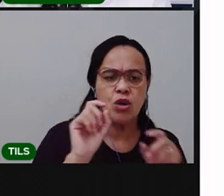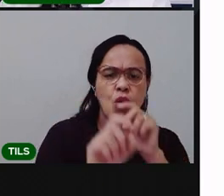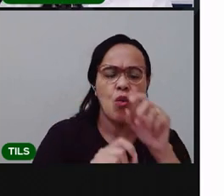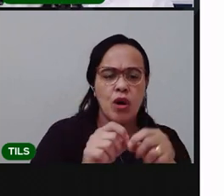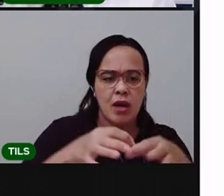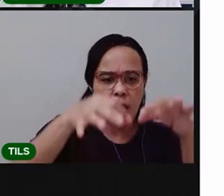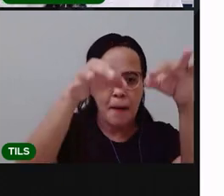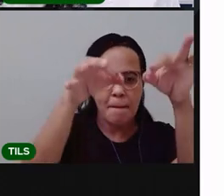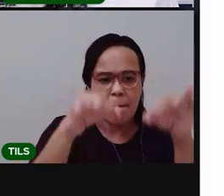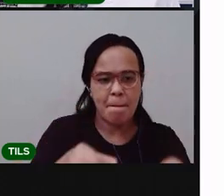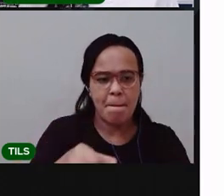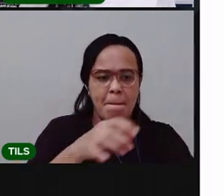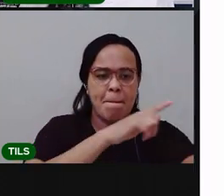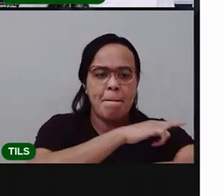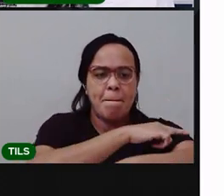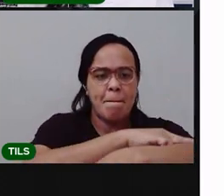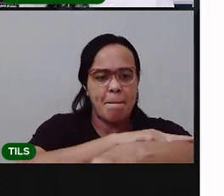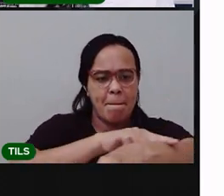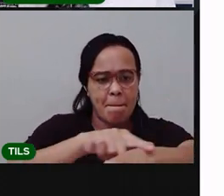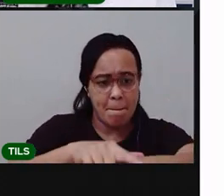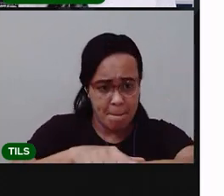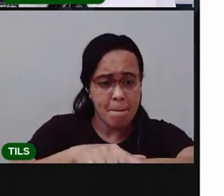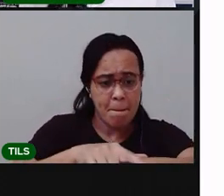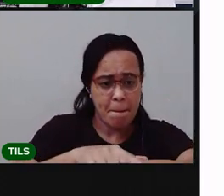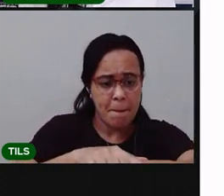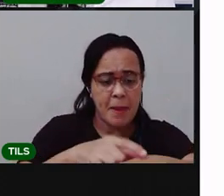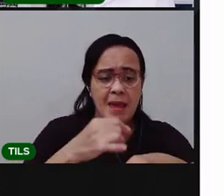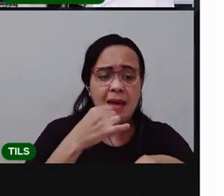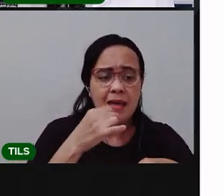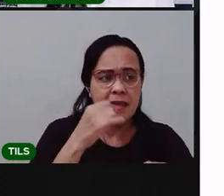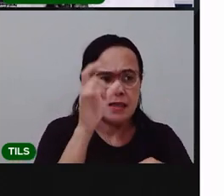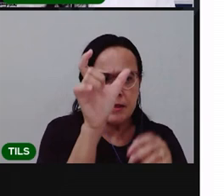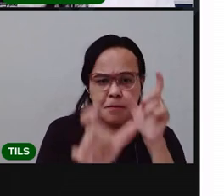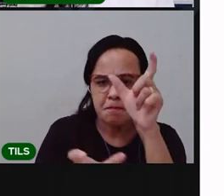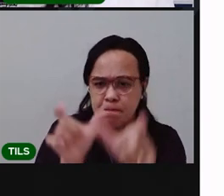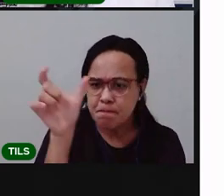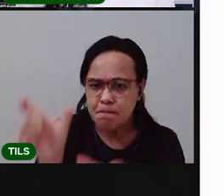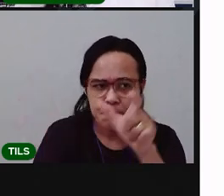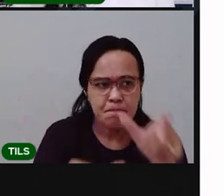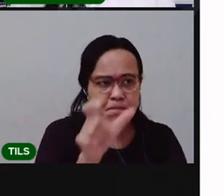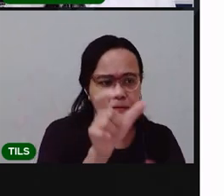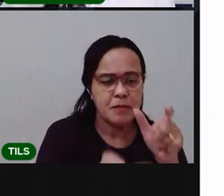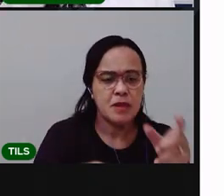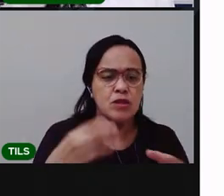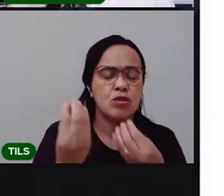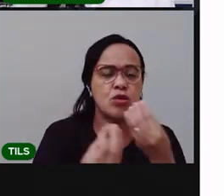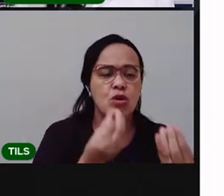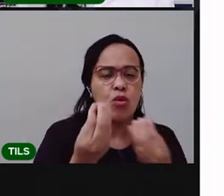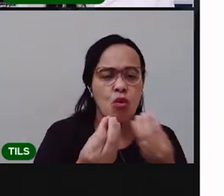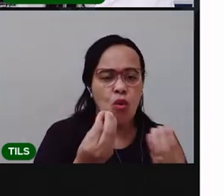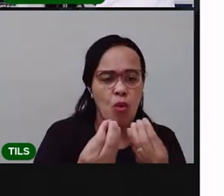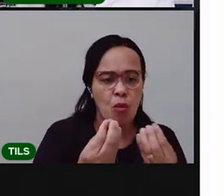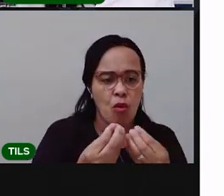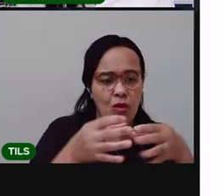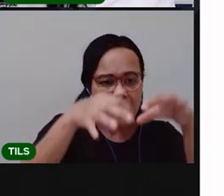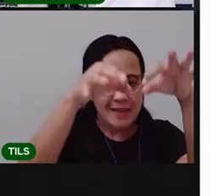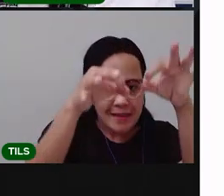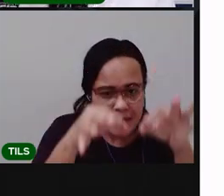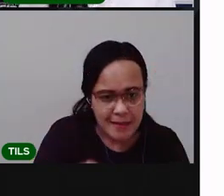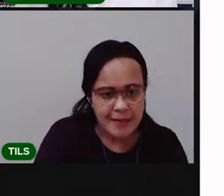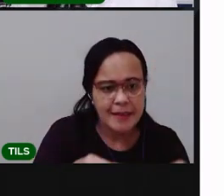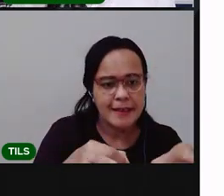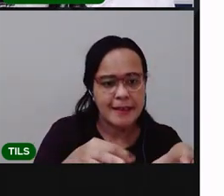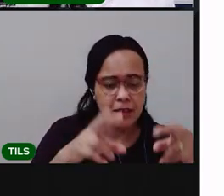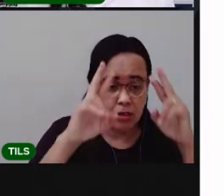da honestidade, ela é uma pessoa que se comporta de maneira íntegra, de maneira responsável, sempre fala a verdade.